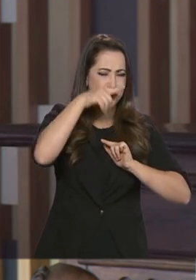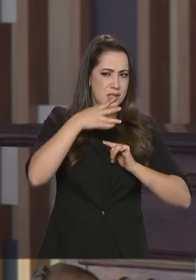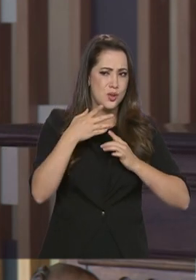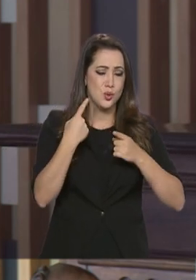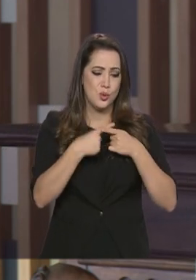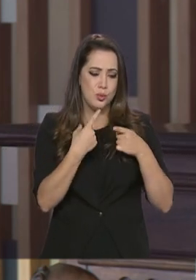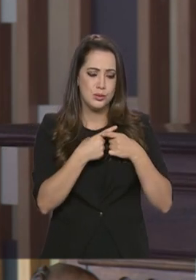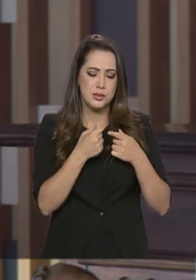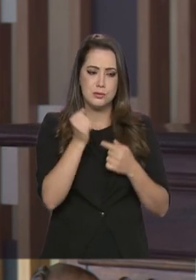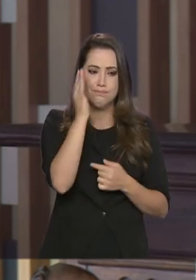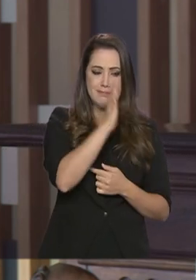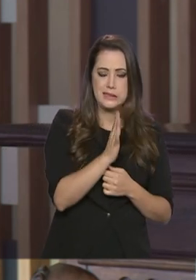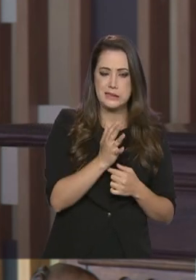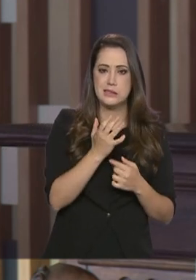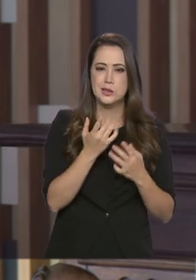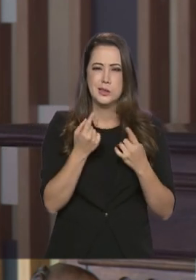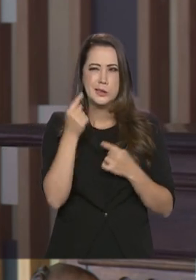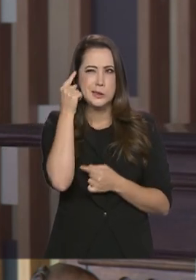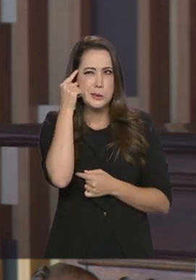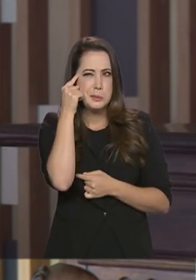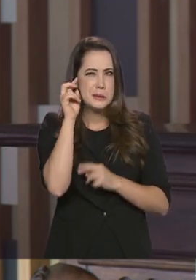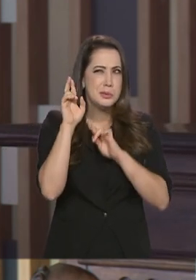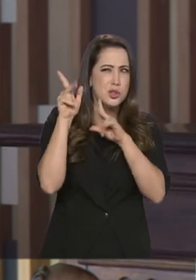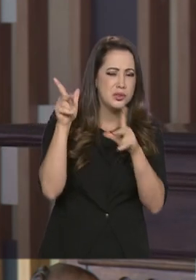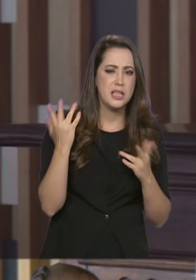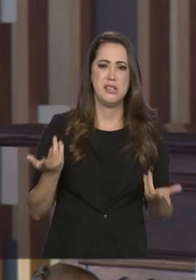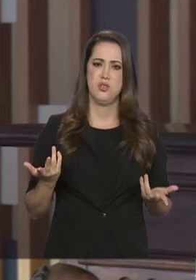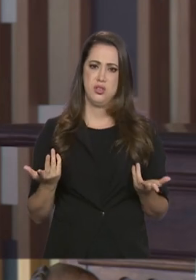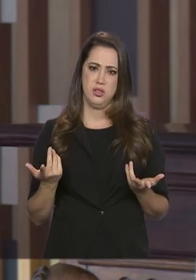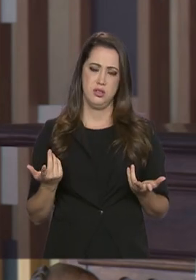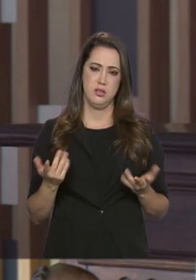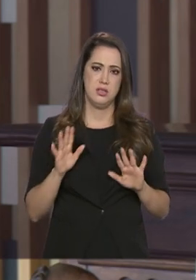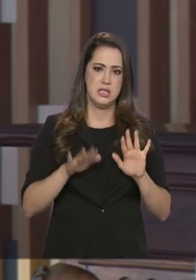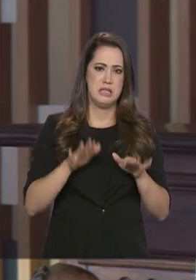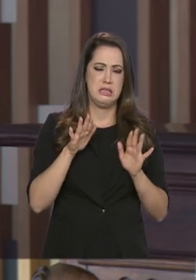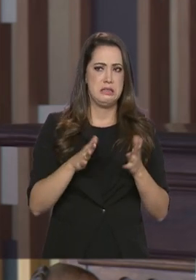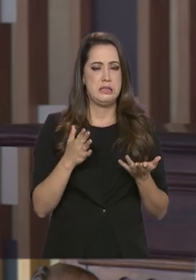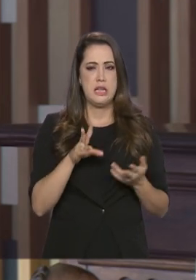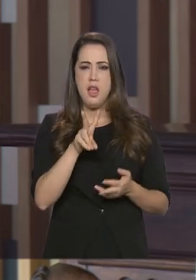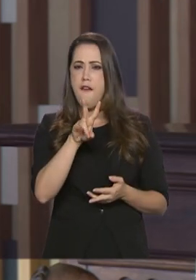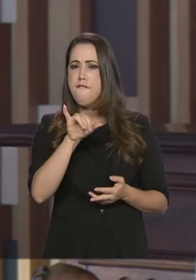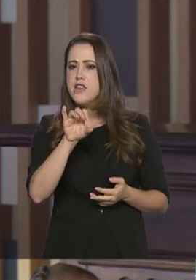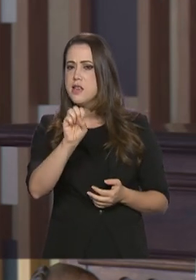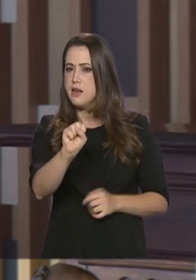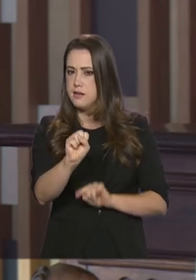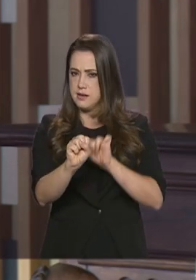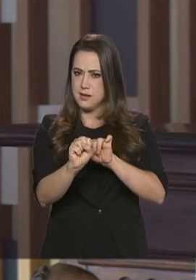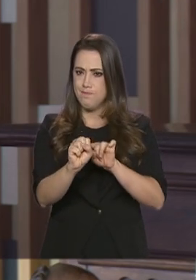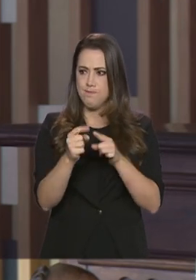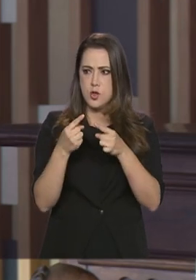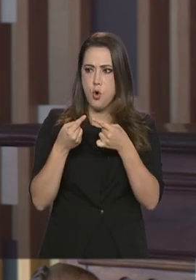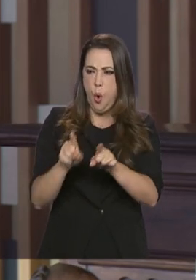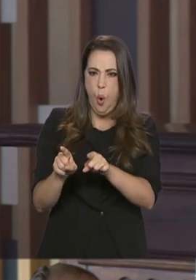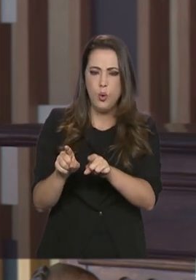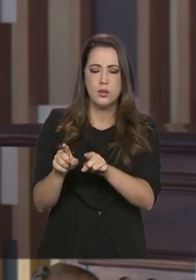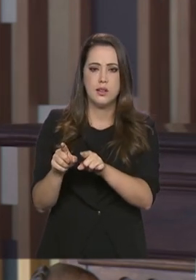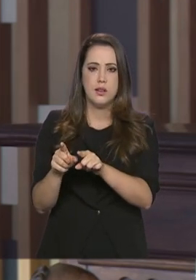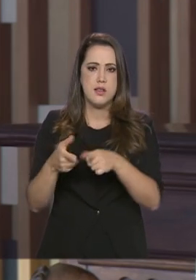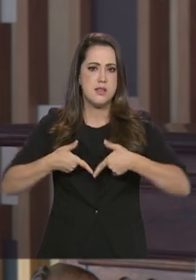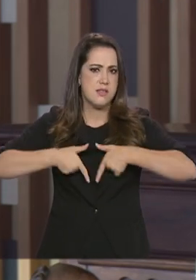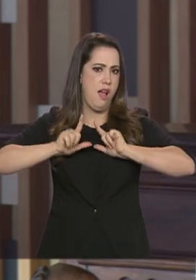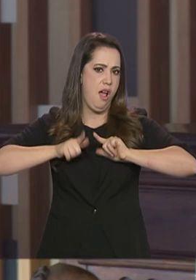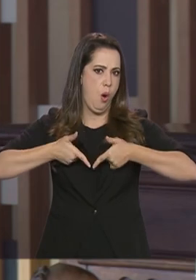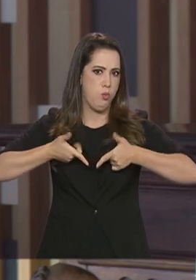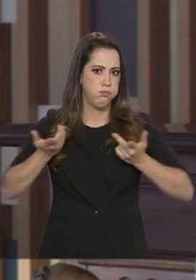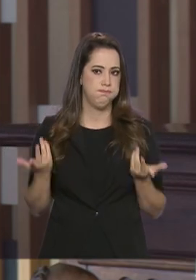Então, o que nós diagnosticamos era isso, que o problema era um certo viés contra Israel. Ao